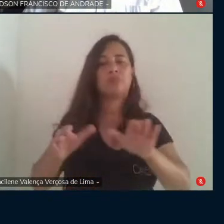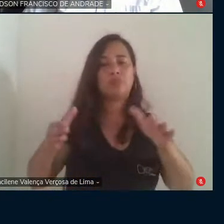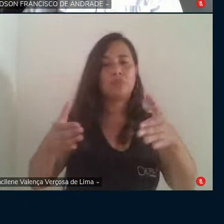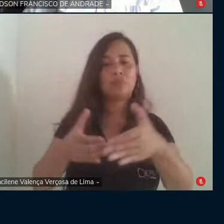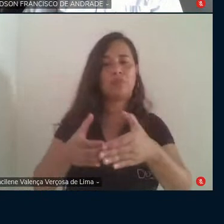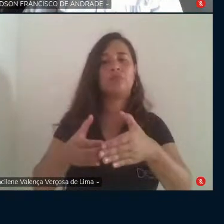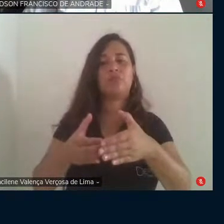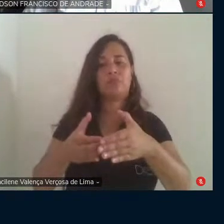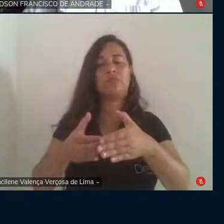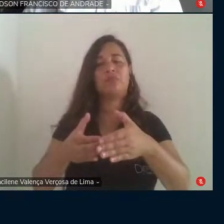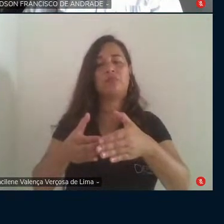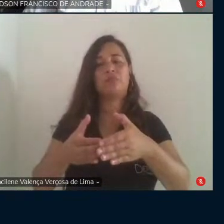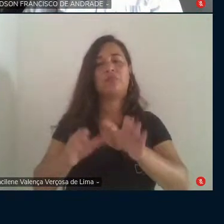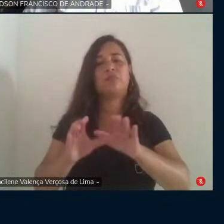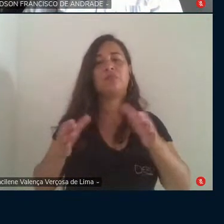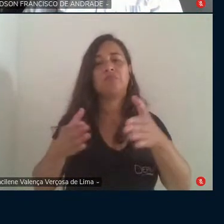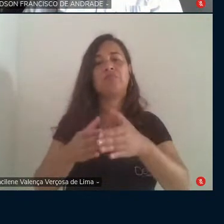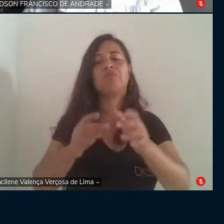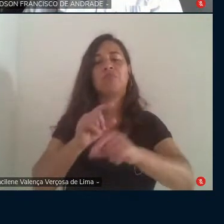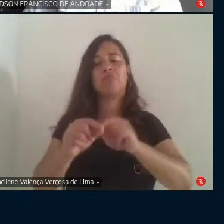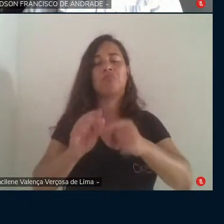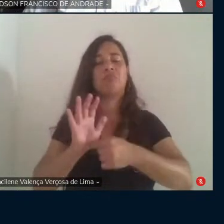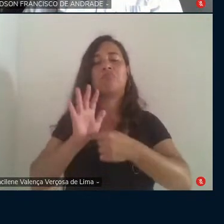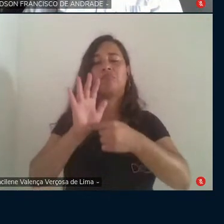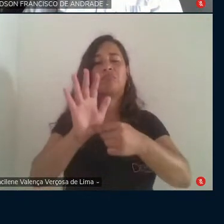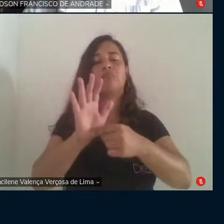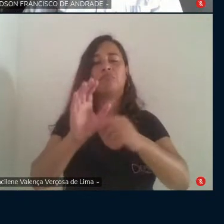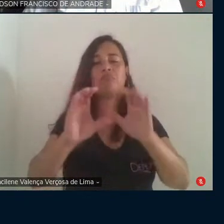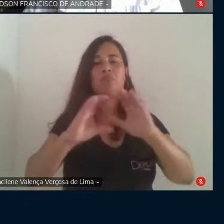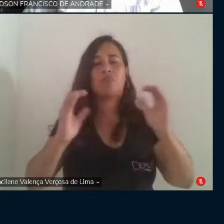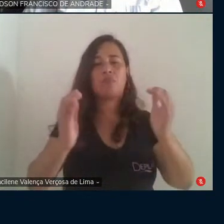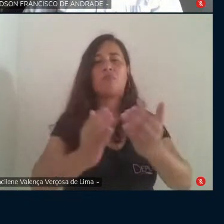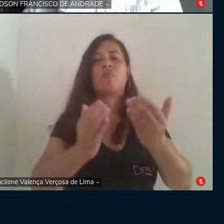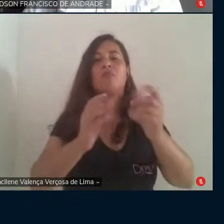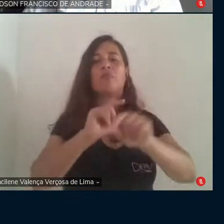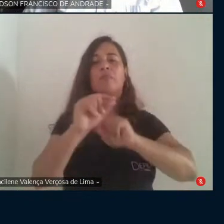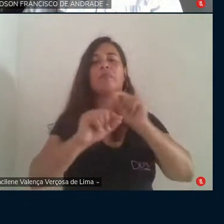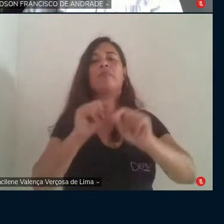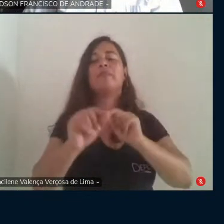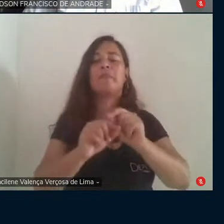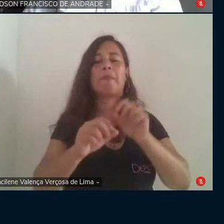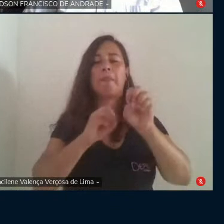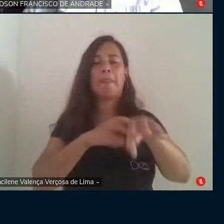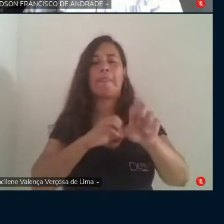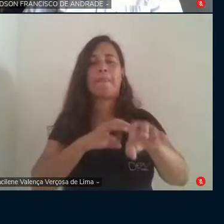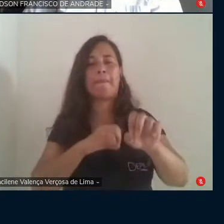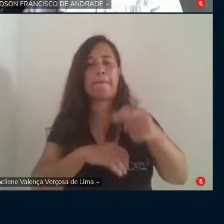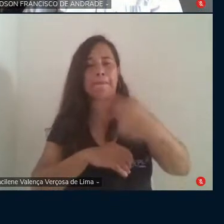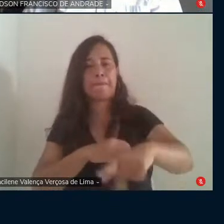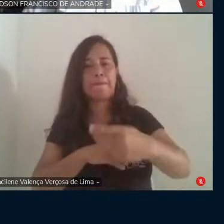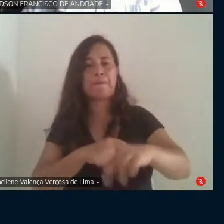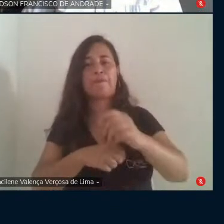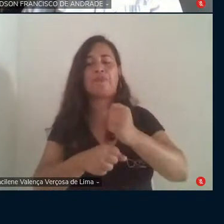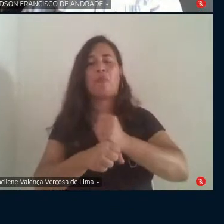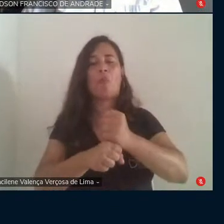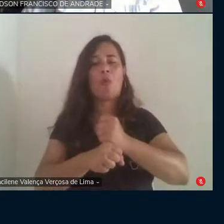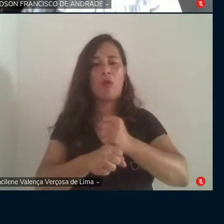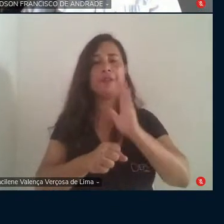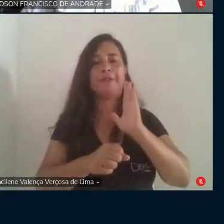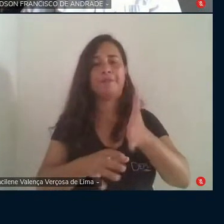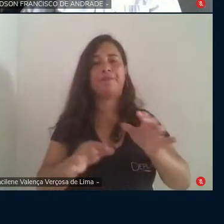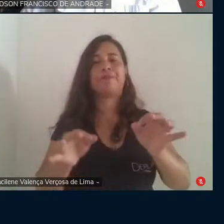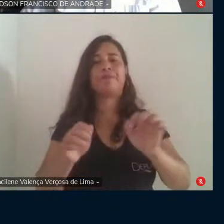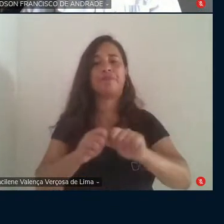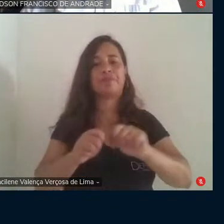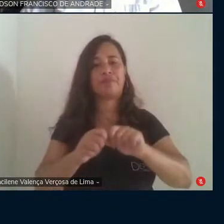das conferências nacionais de educação que este ano deveríamos estar já realizando